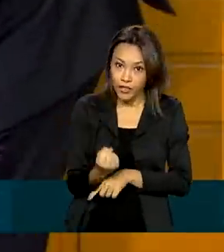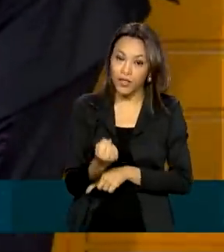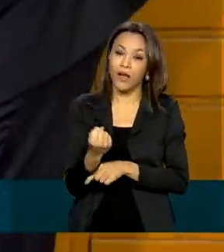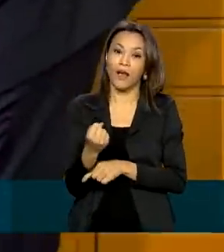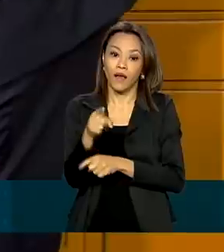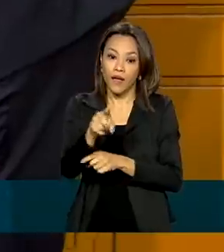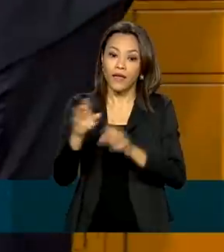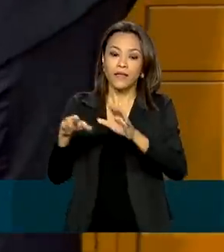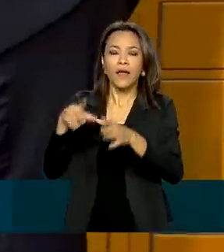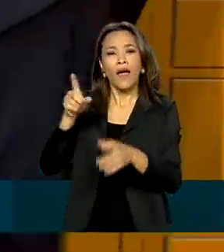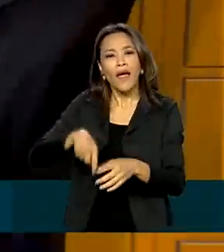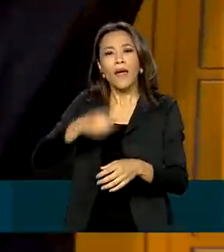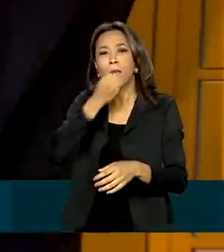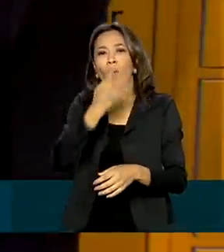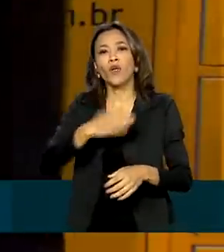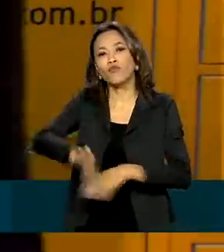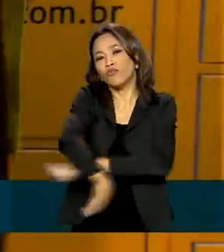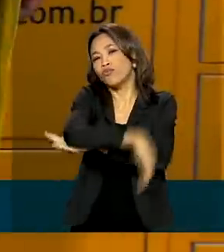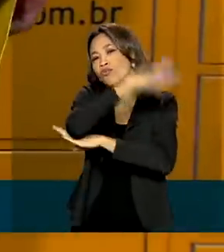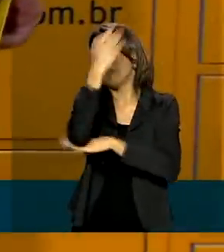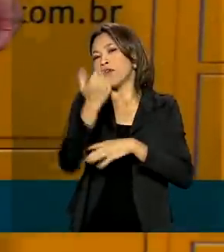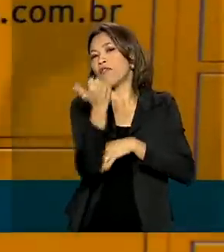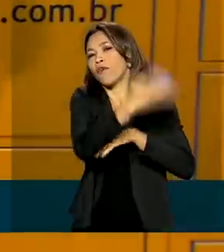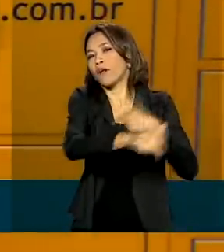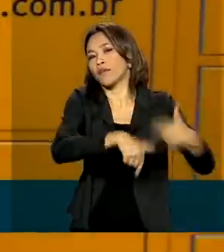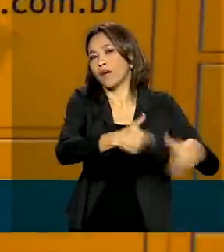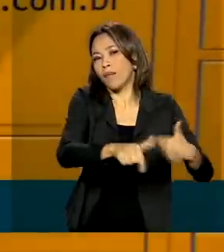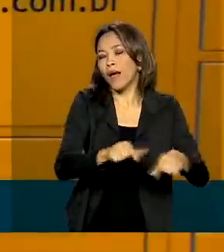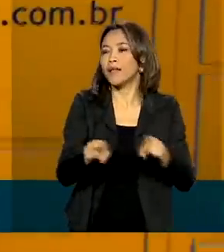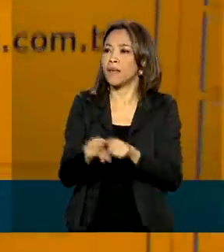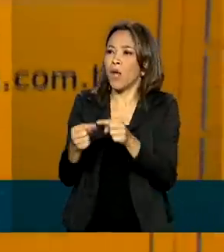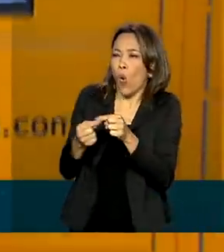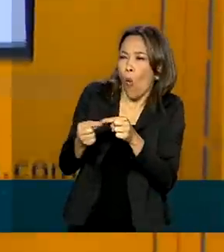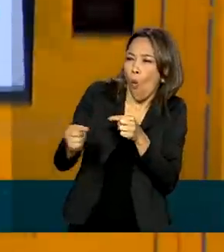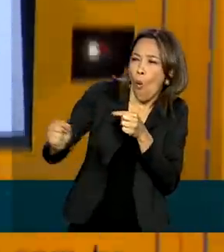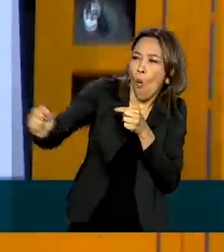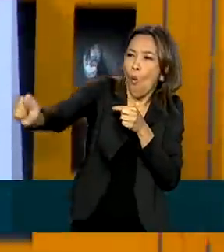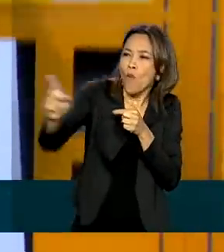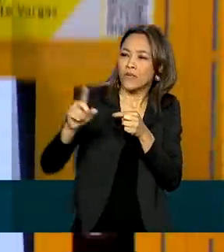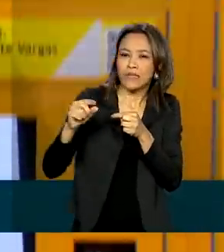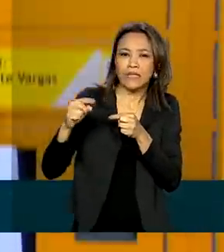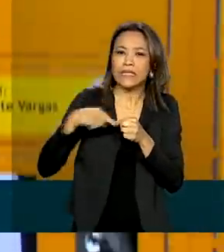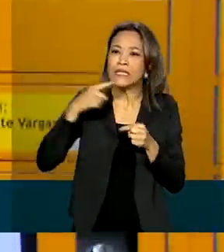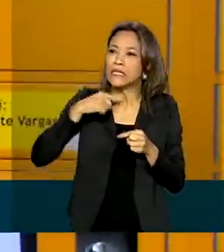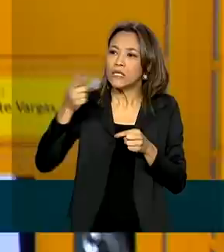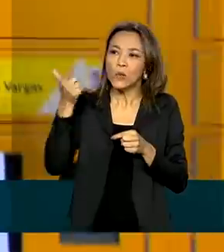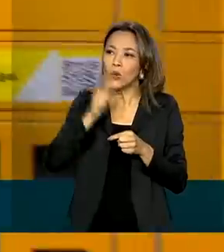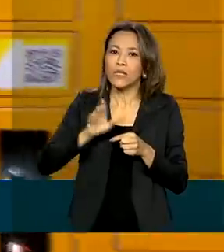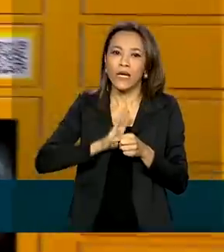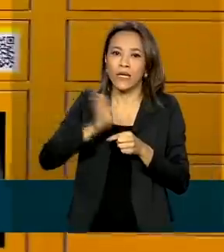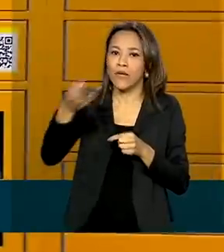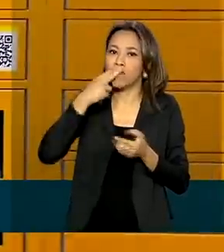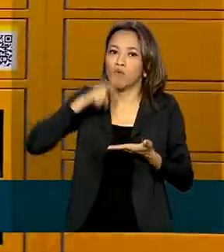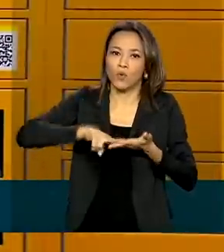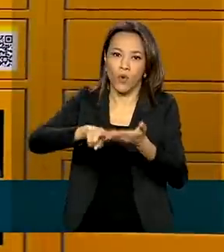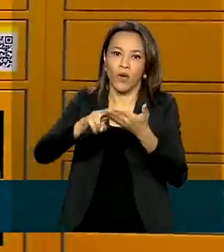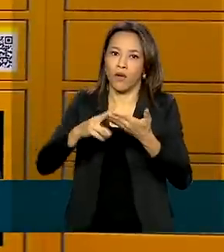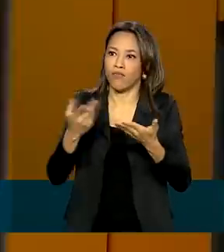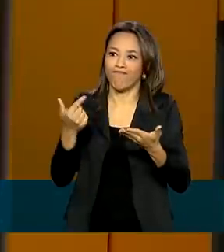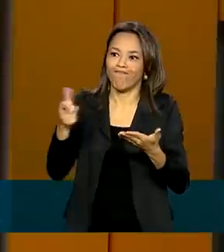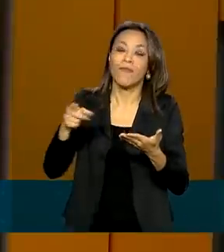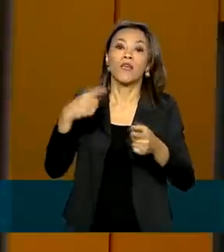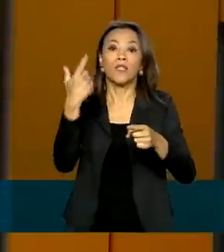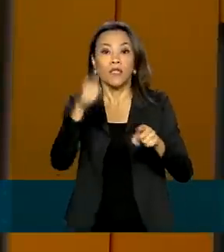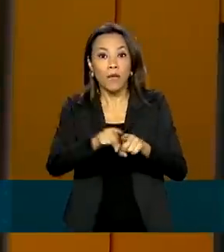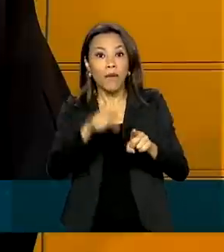fica fora de casa durante o dia e mesmo para aquelas pessoas que moram em áreas com restrições de entrega. Também atende aquelas pessoas que moram em